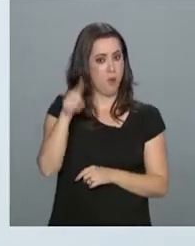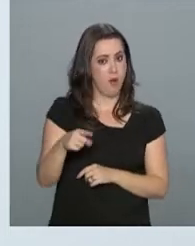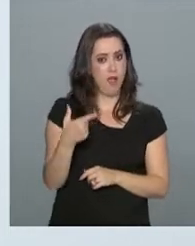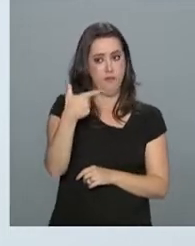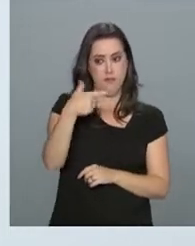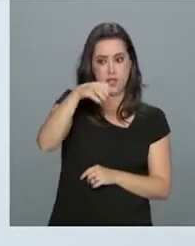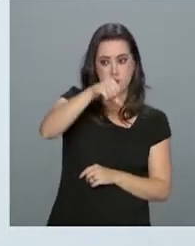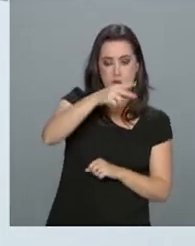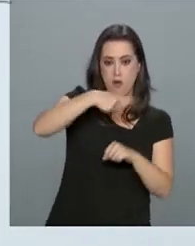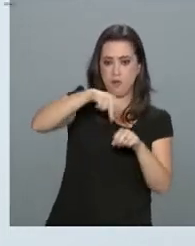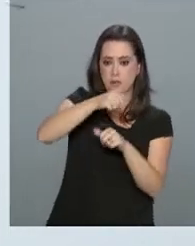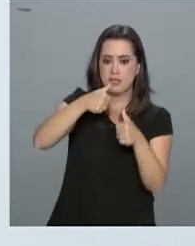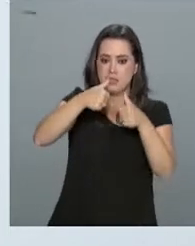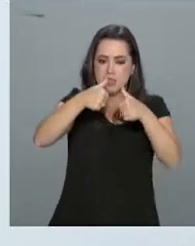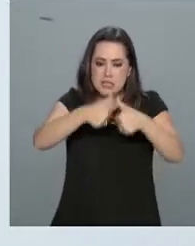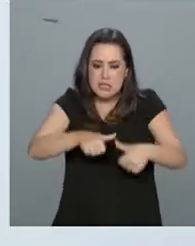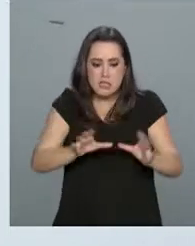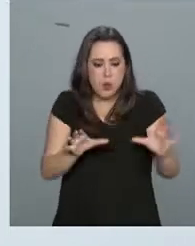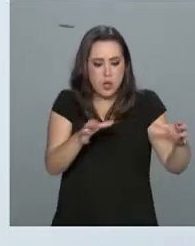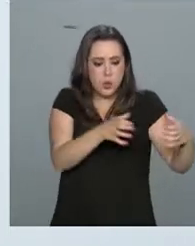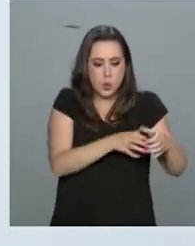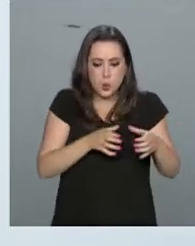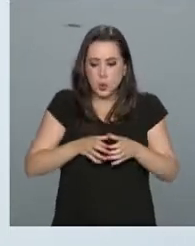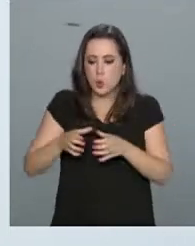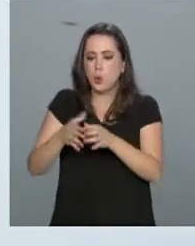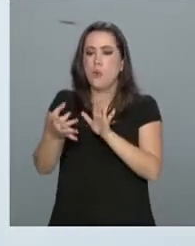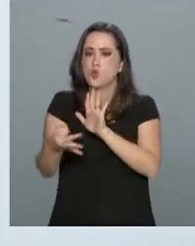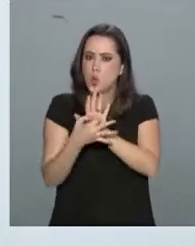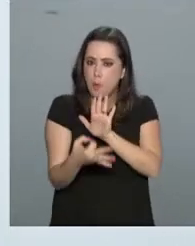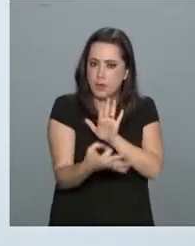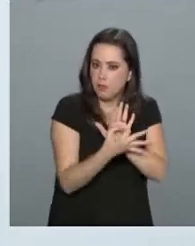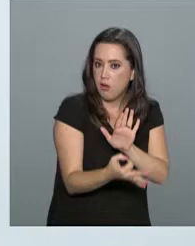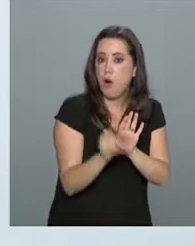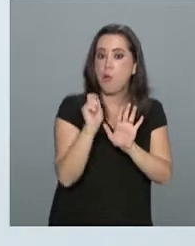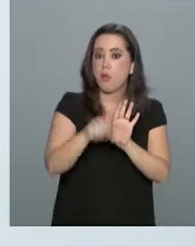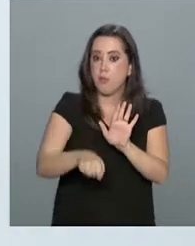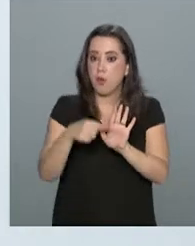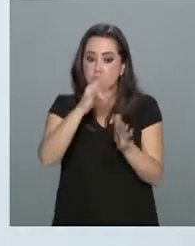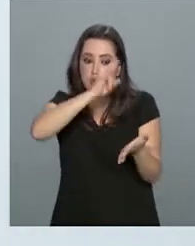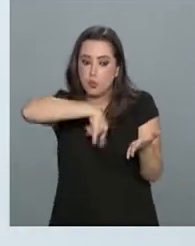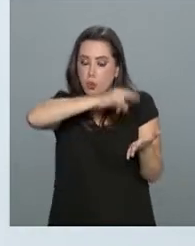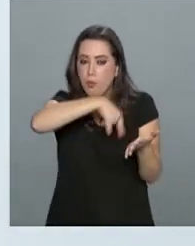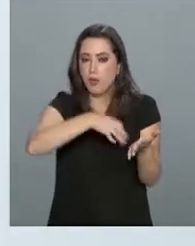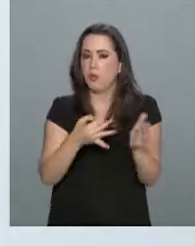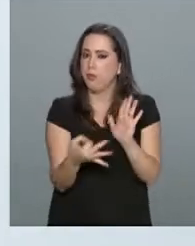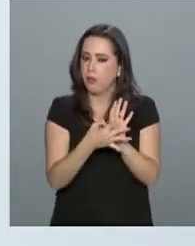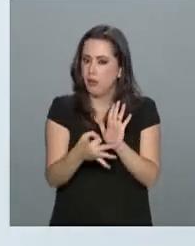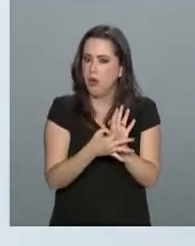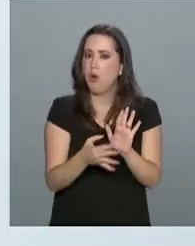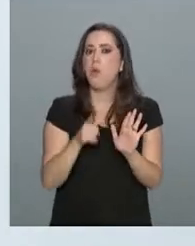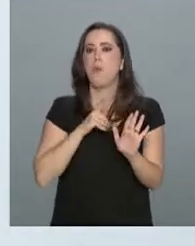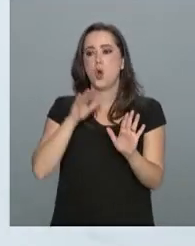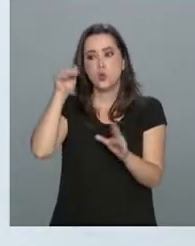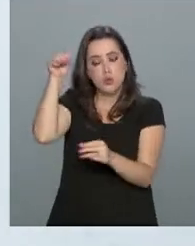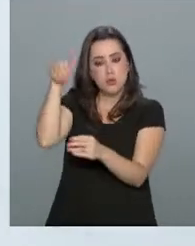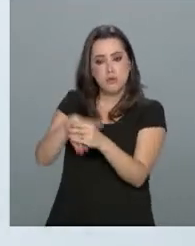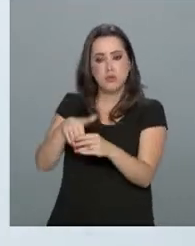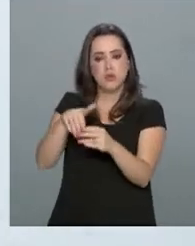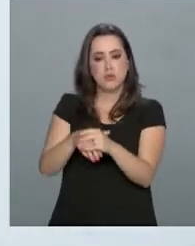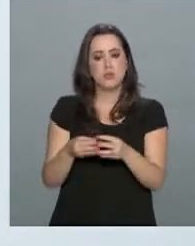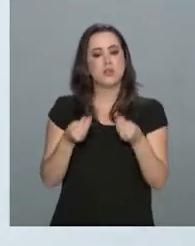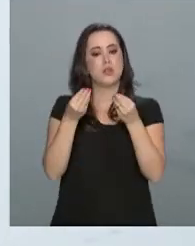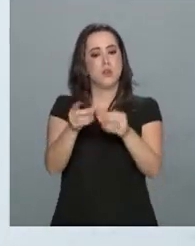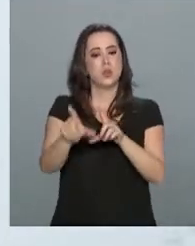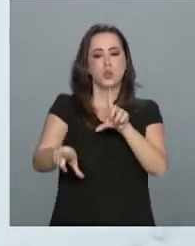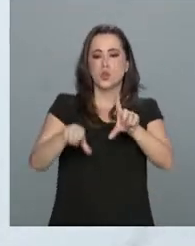países que estão entre as partes consultivas no âmbito do tratado. Ou seja, tem poder de voto e podem